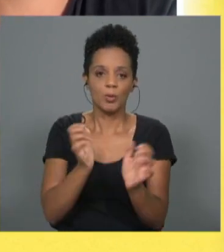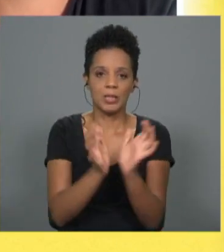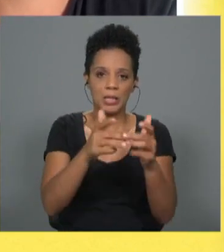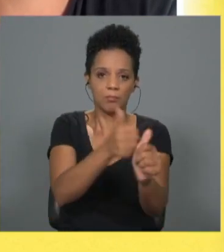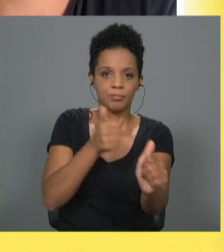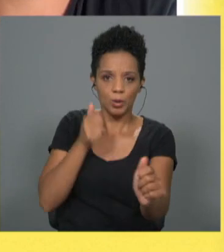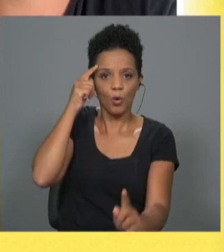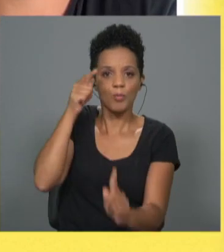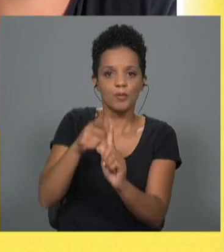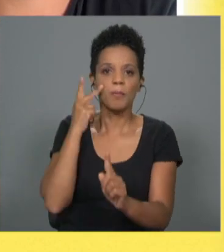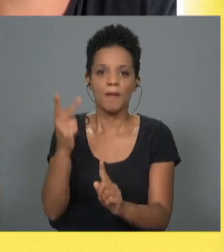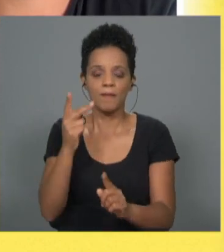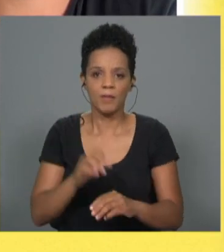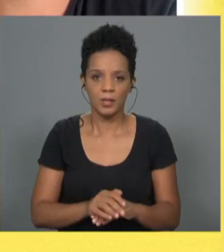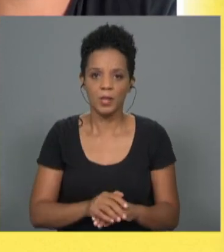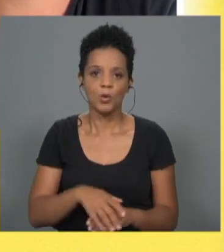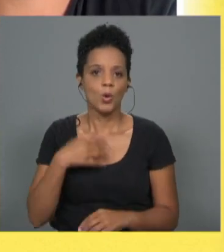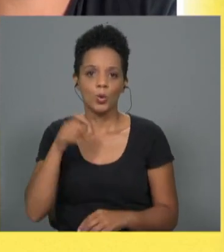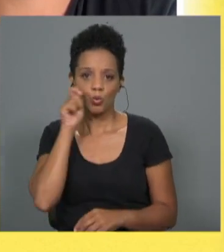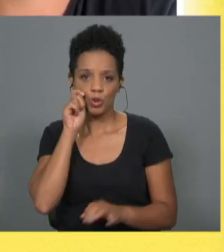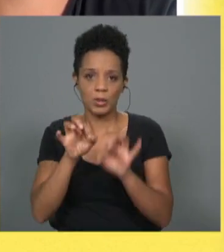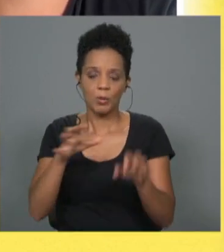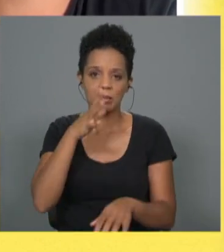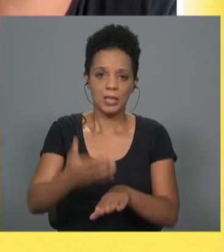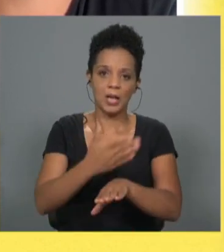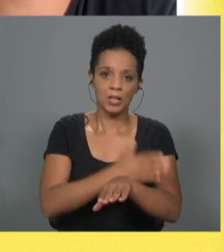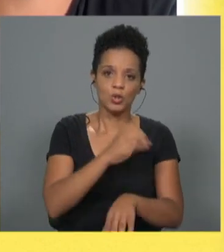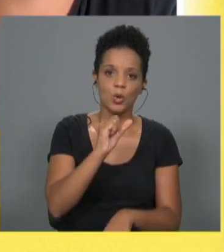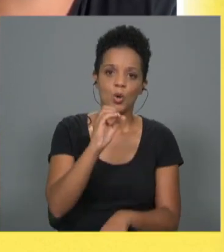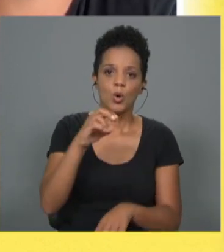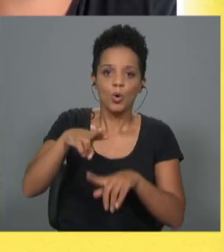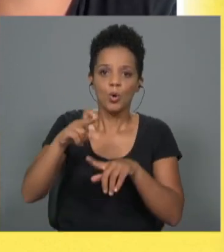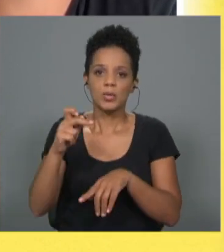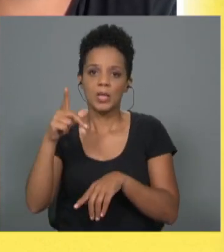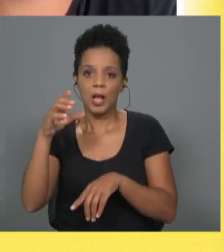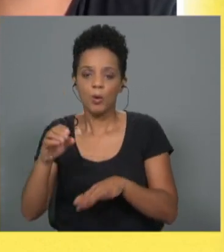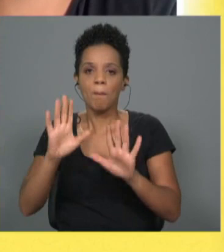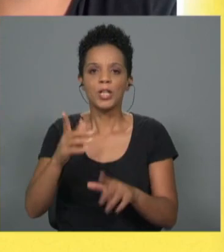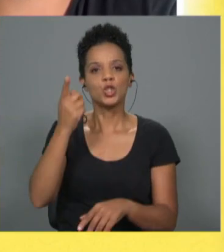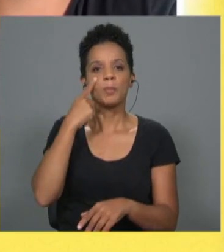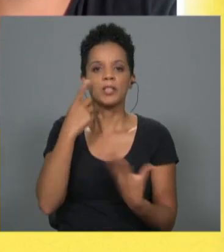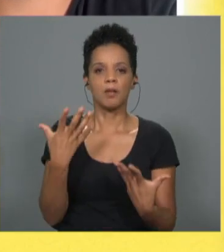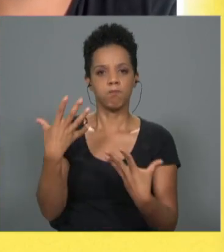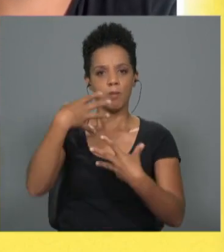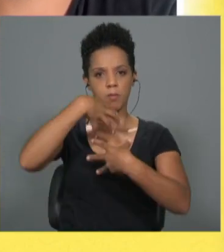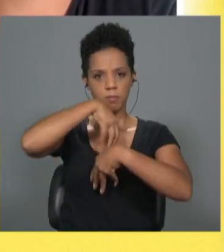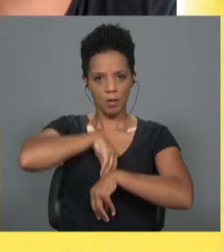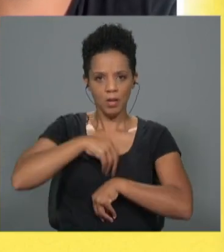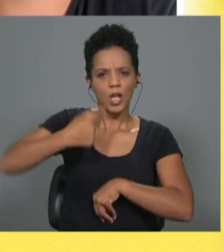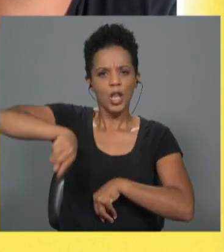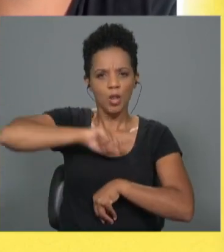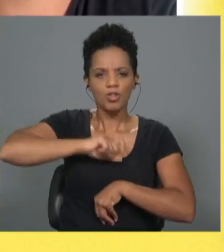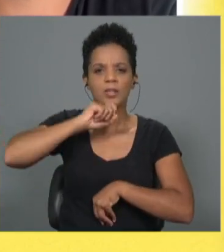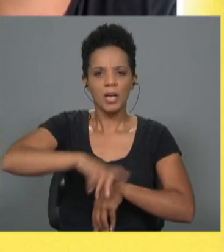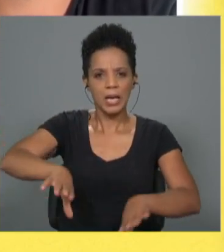propósito para a vida? Não tanto o turismo como dizia o Gonçalo, mas mais as experiências? Estamos nós sensíveis para isso ou